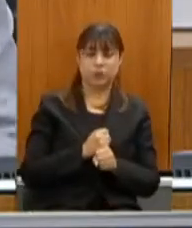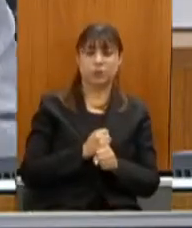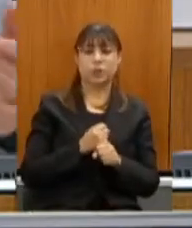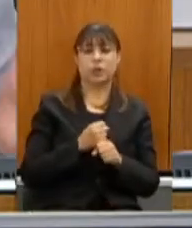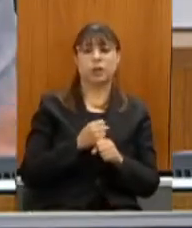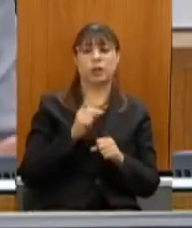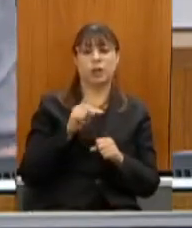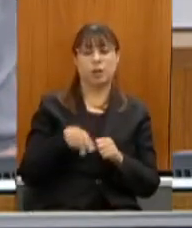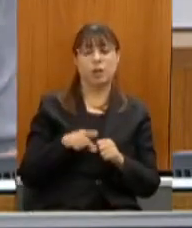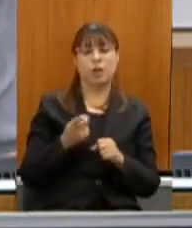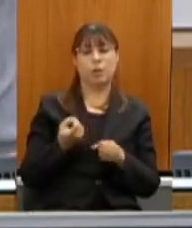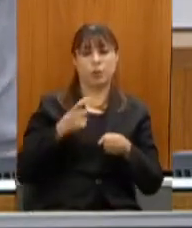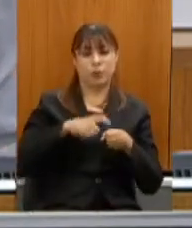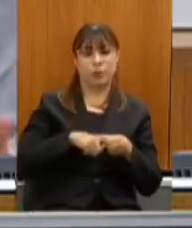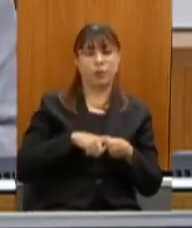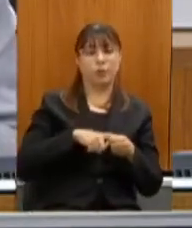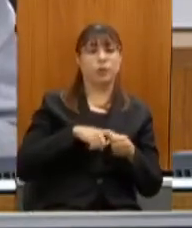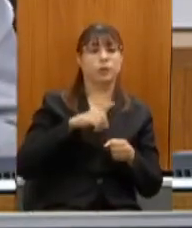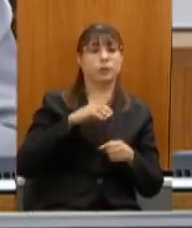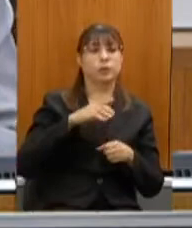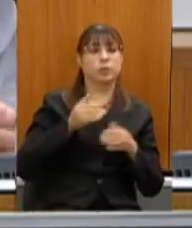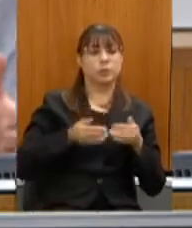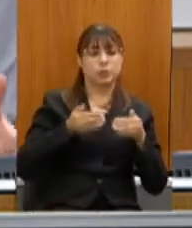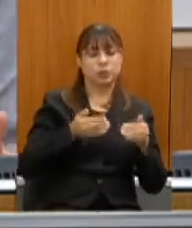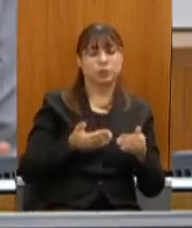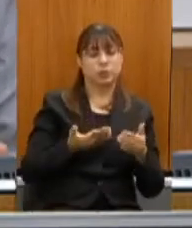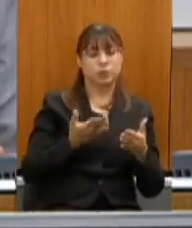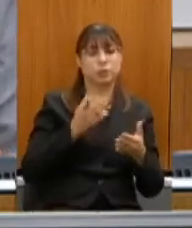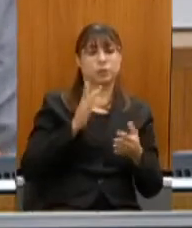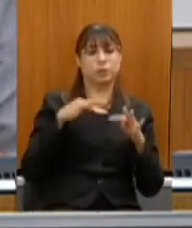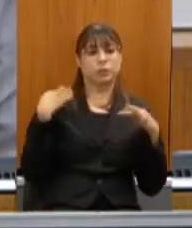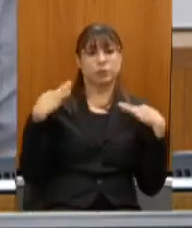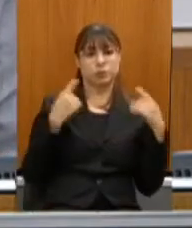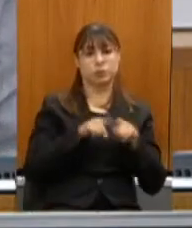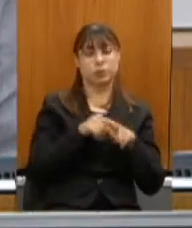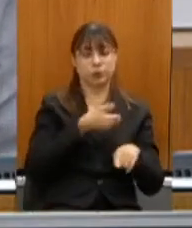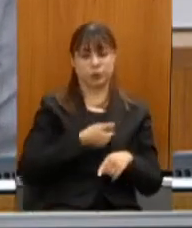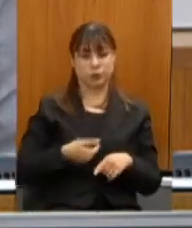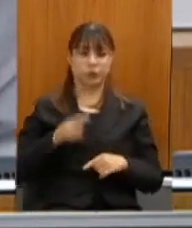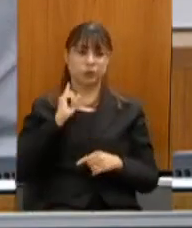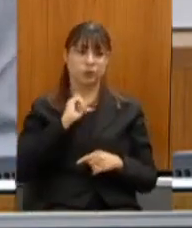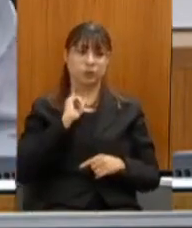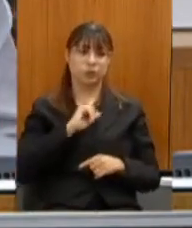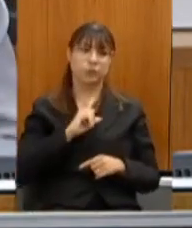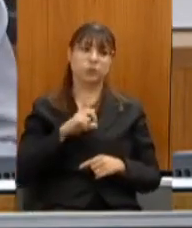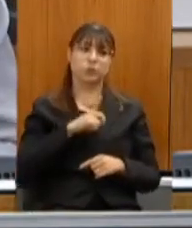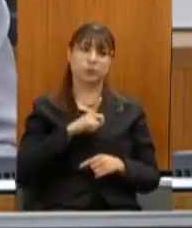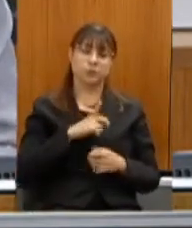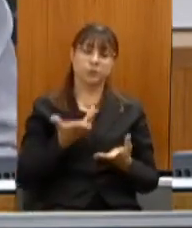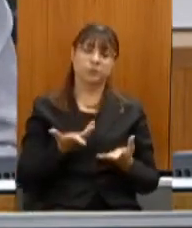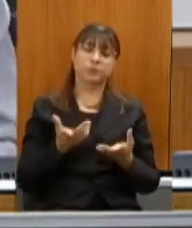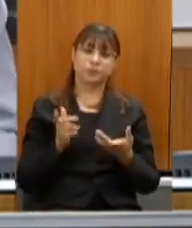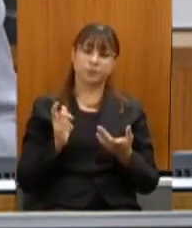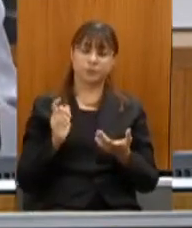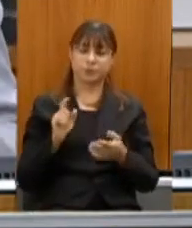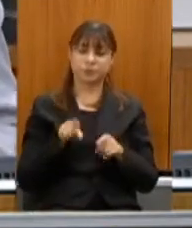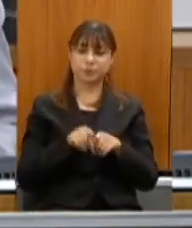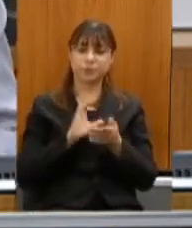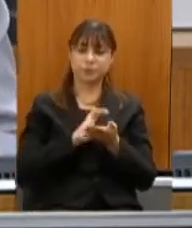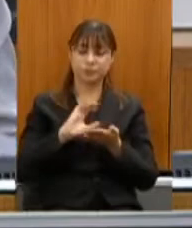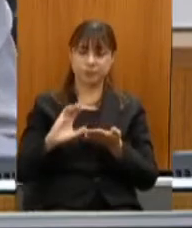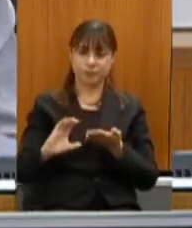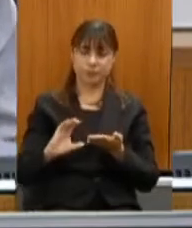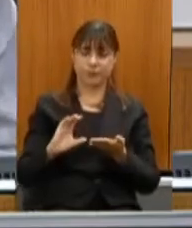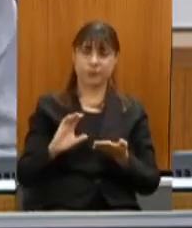Turismo e o Governo de Minas que tem colocado um recurso considerável também na promoção para dentro do